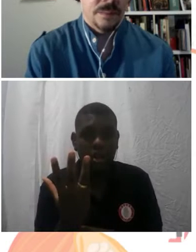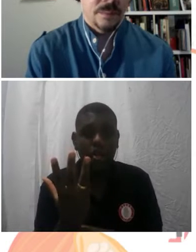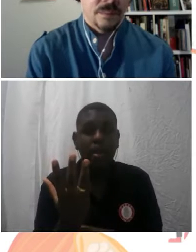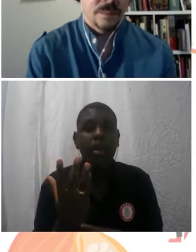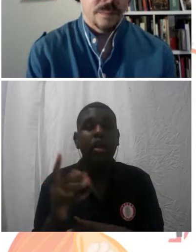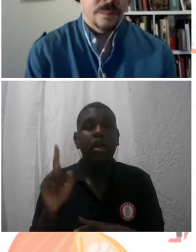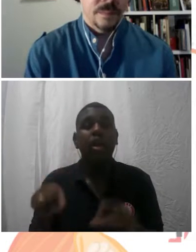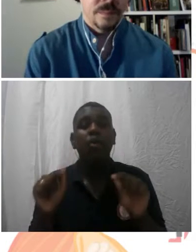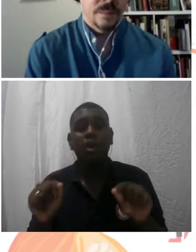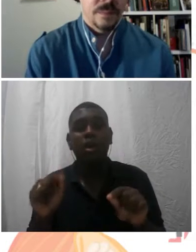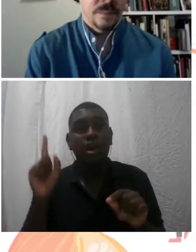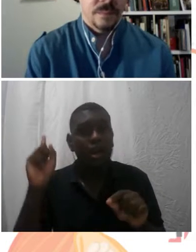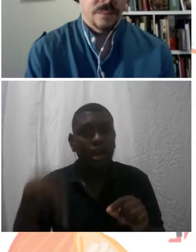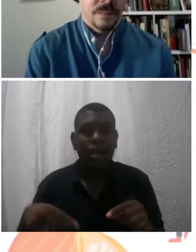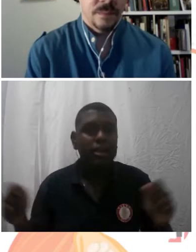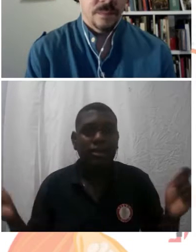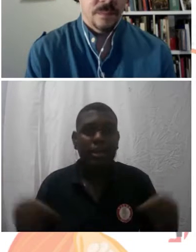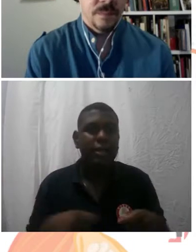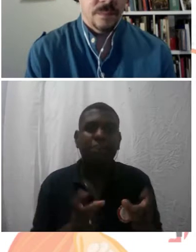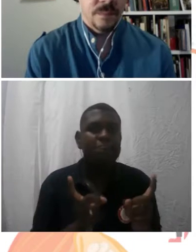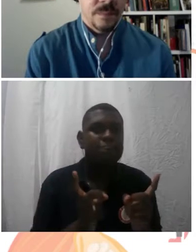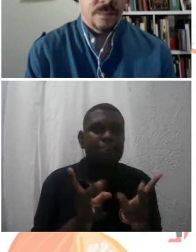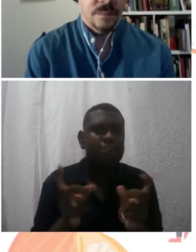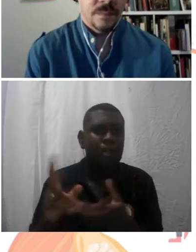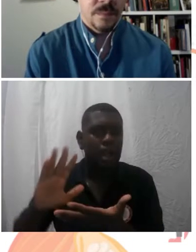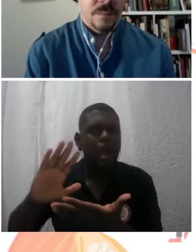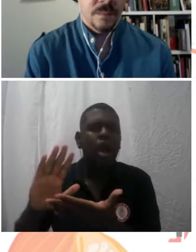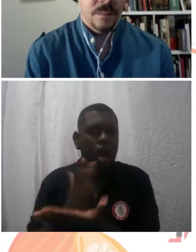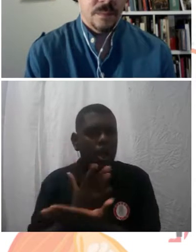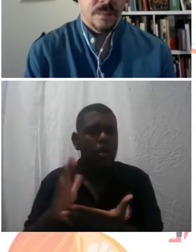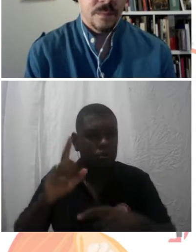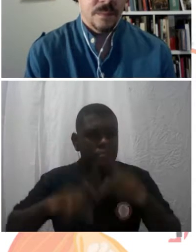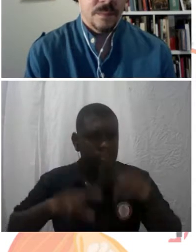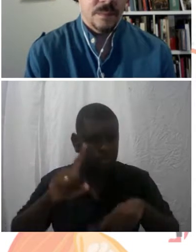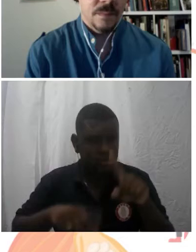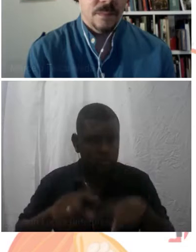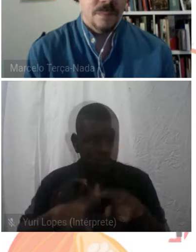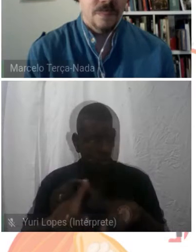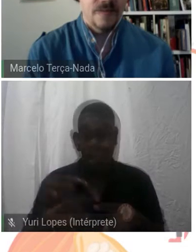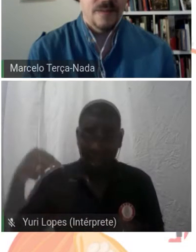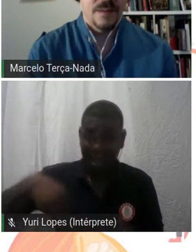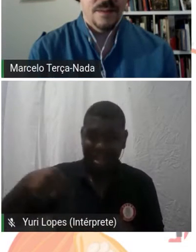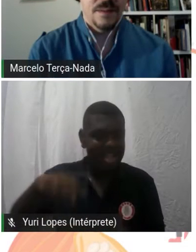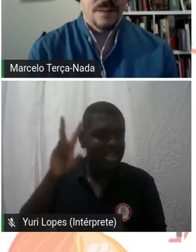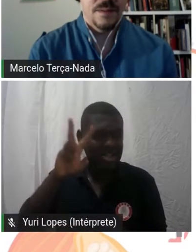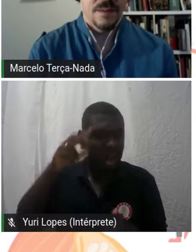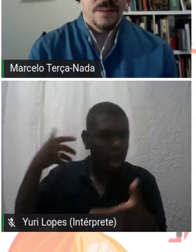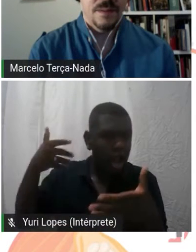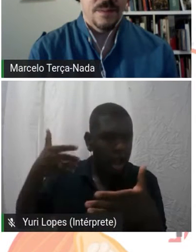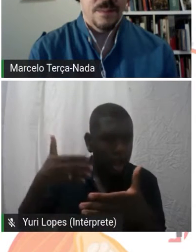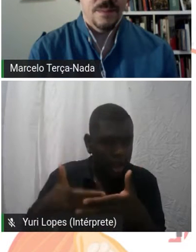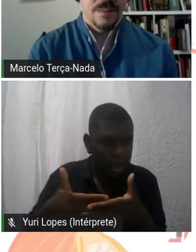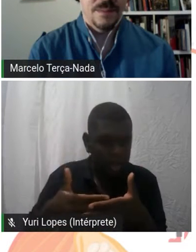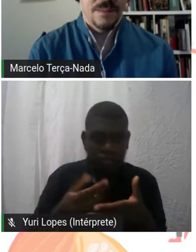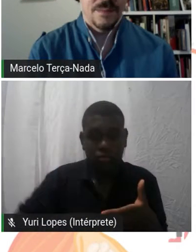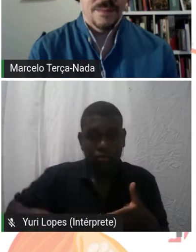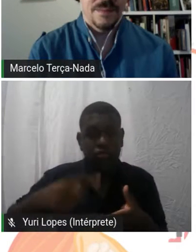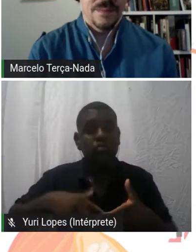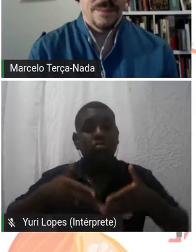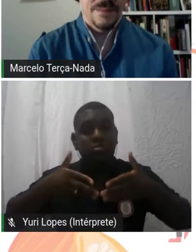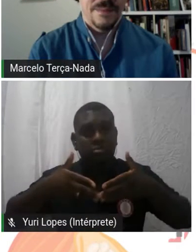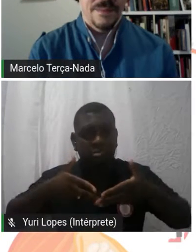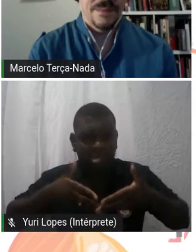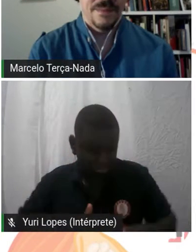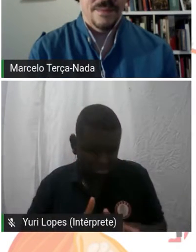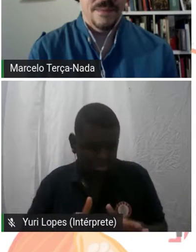comercialização de alguns produtos que a gente já produzia nas comunidades. A gente nasce junto com esse